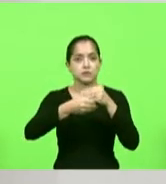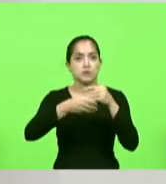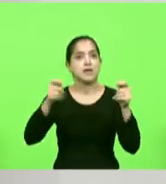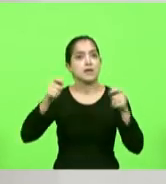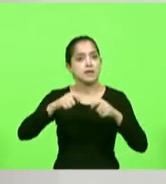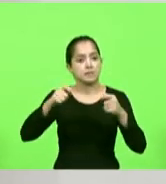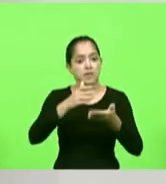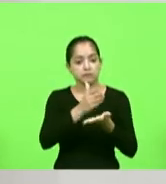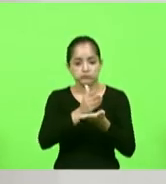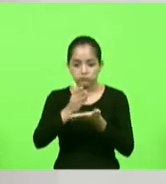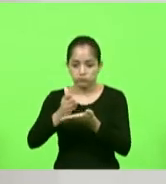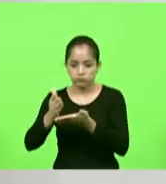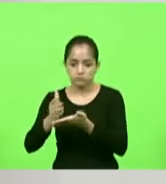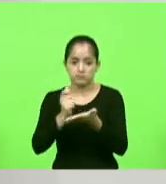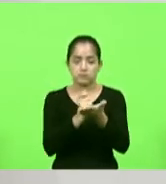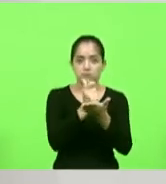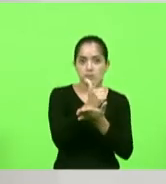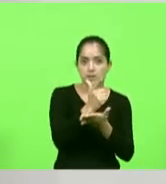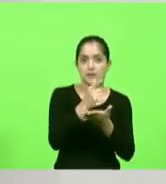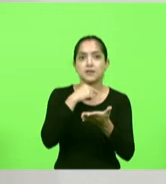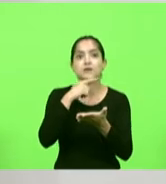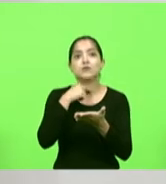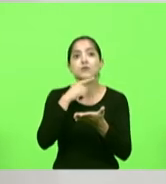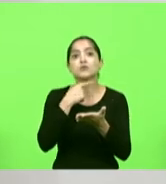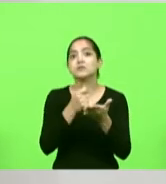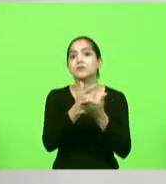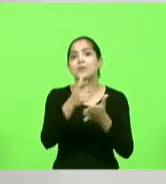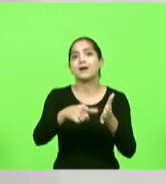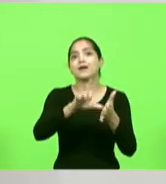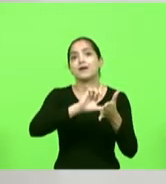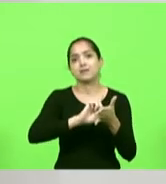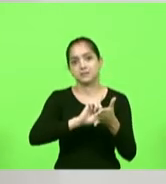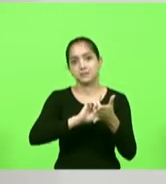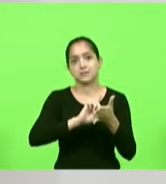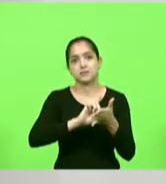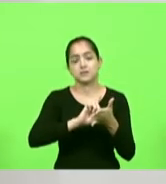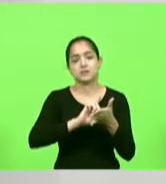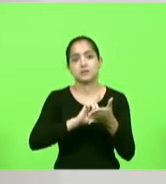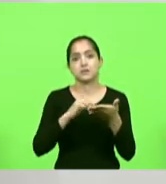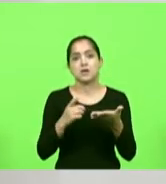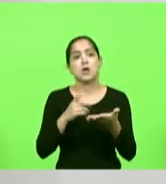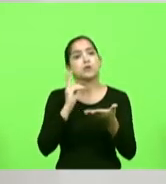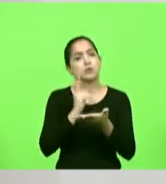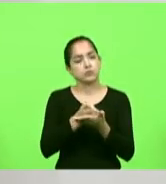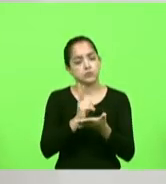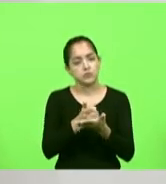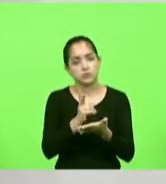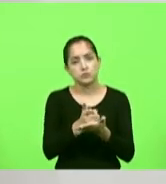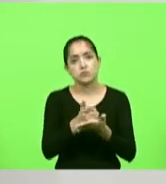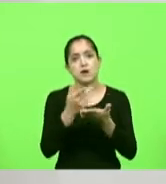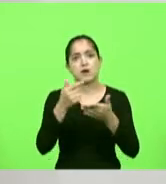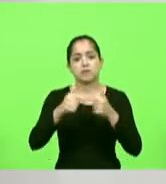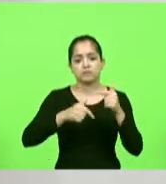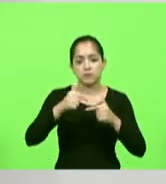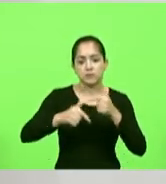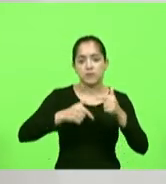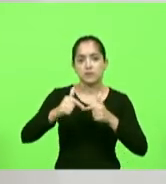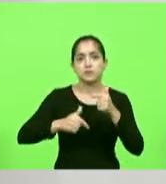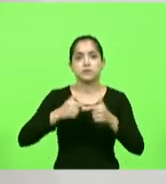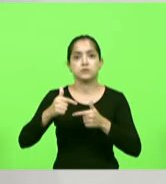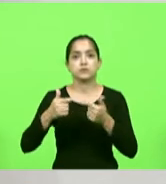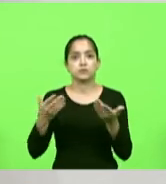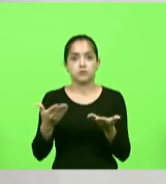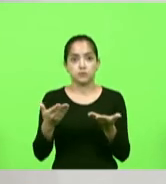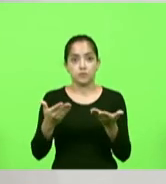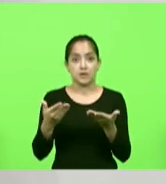parcelar aquilo que ele não conseguiu pagar para que ele possa continuar fazendo os seus procedimentos aqui chegou um